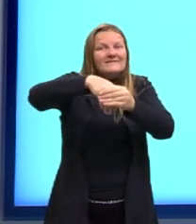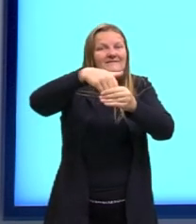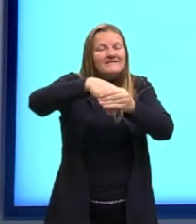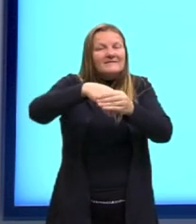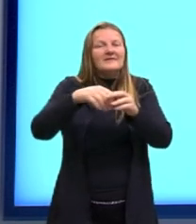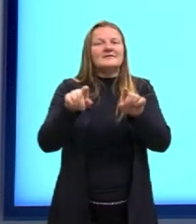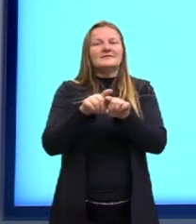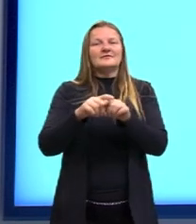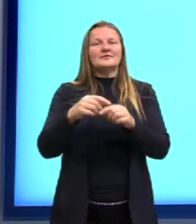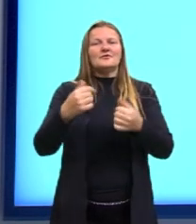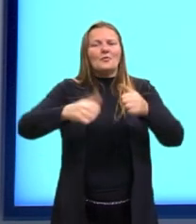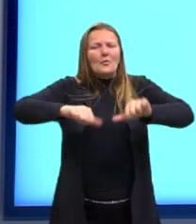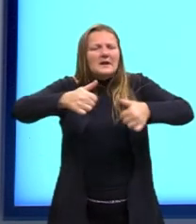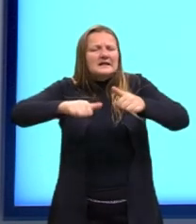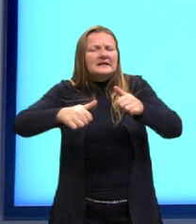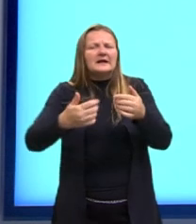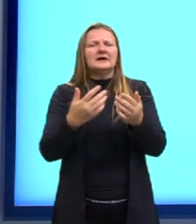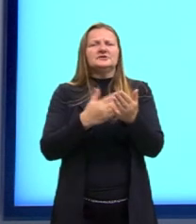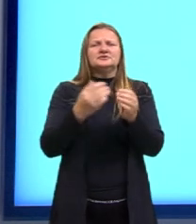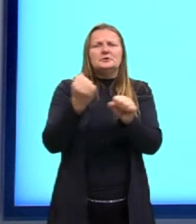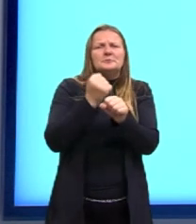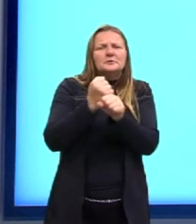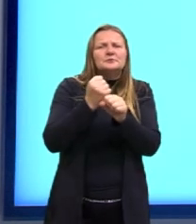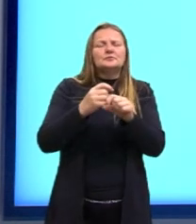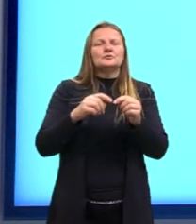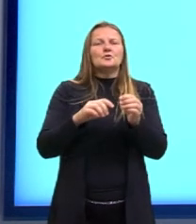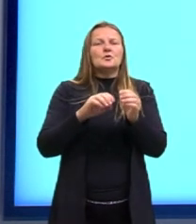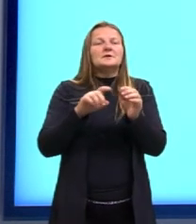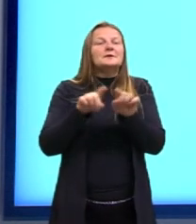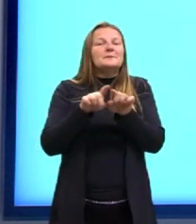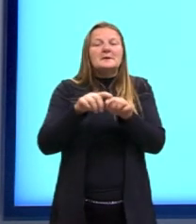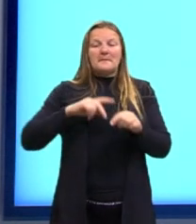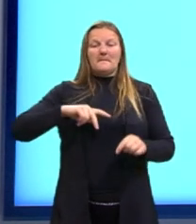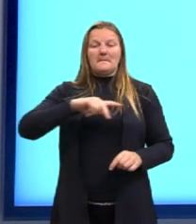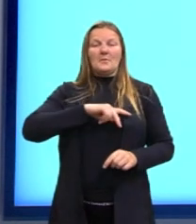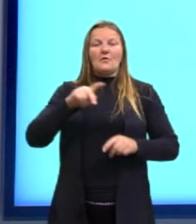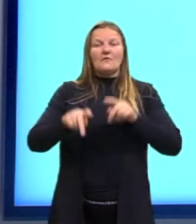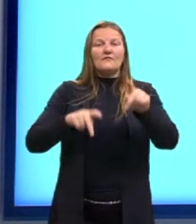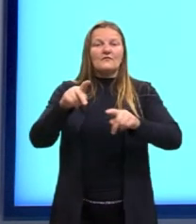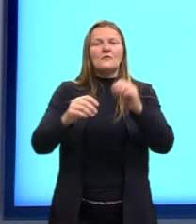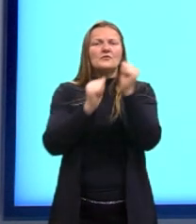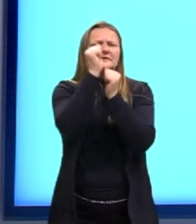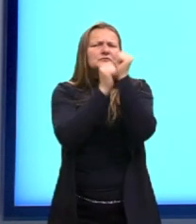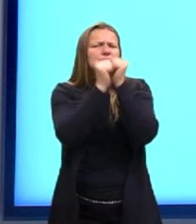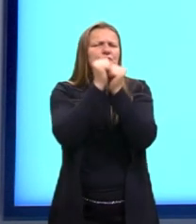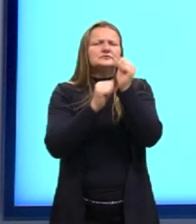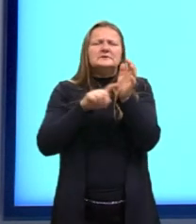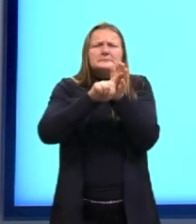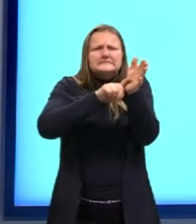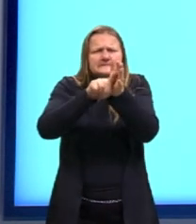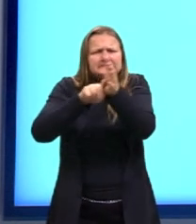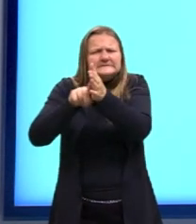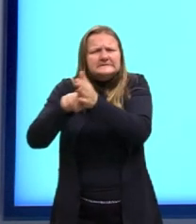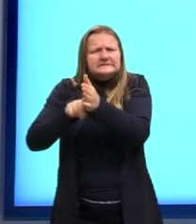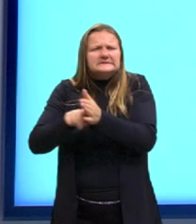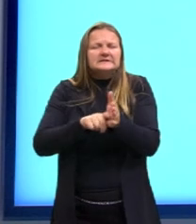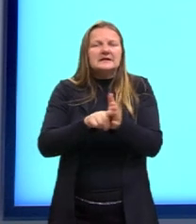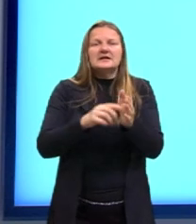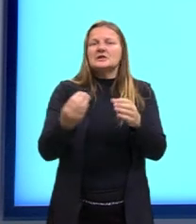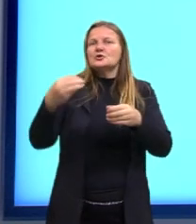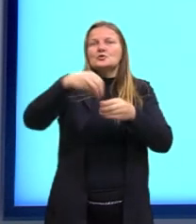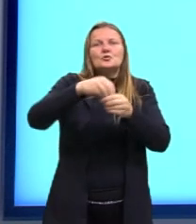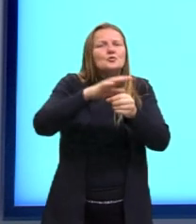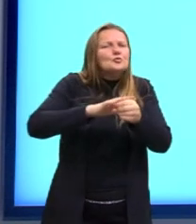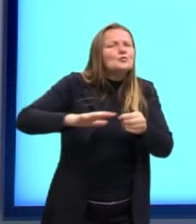serviços, produtos, o censo populacional, industriais, entre outras. Então, está presente em